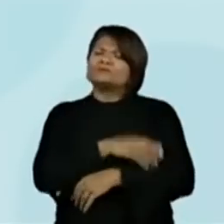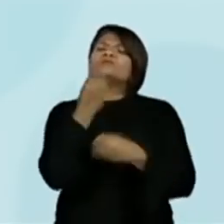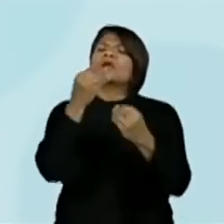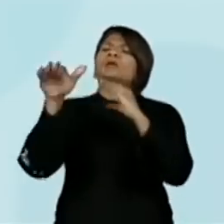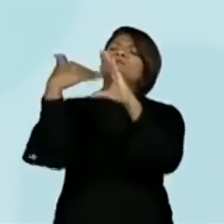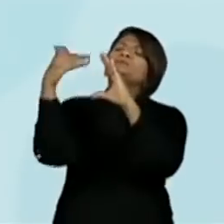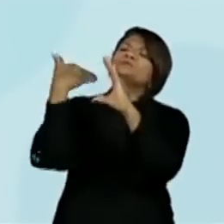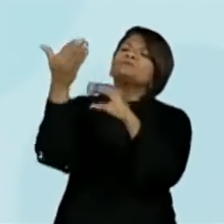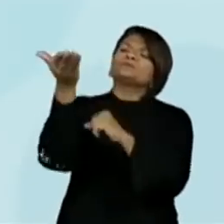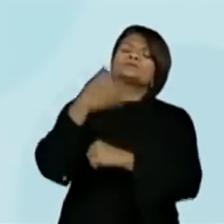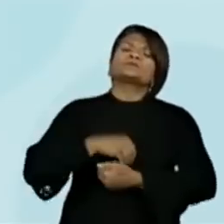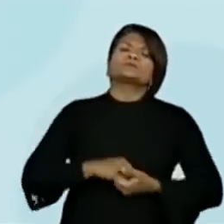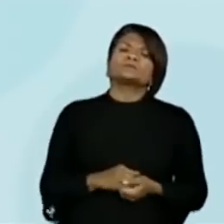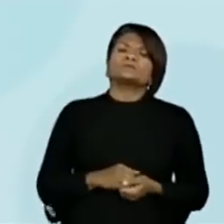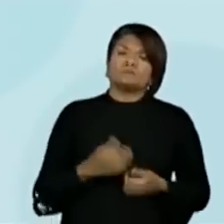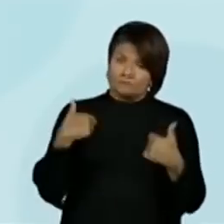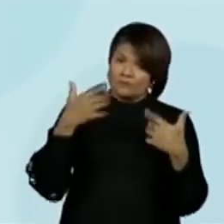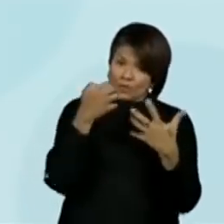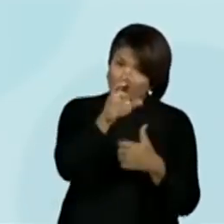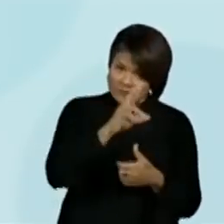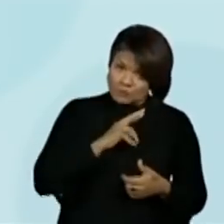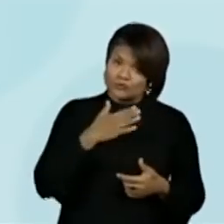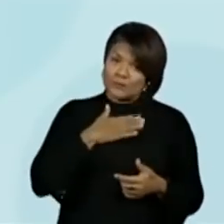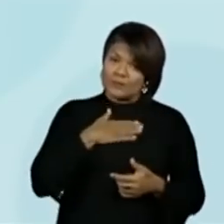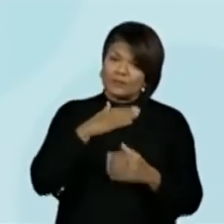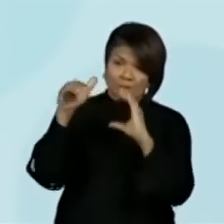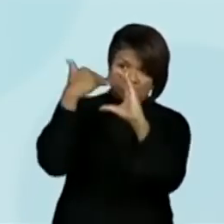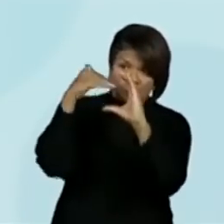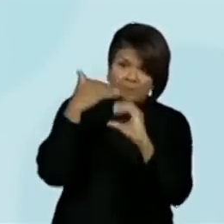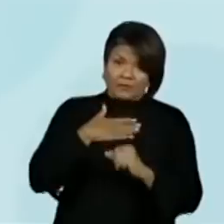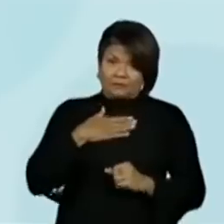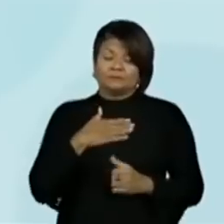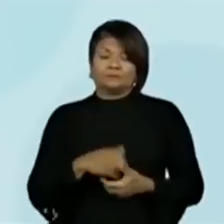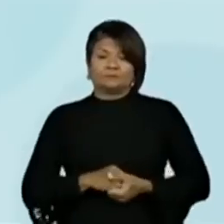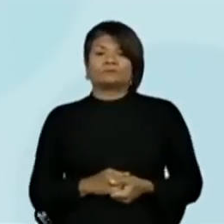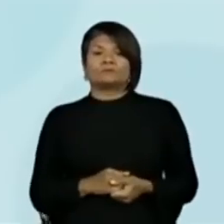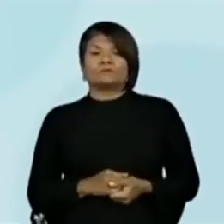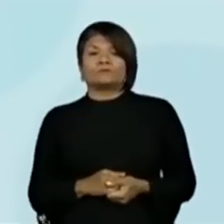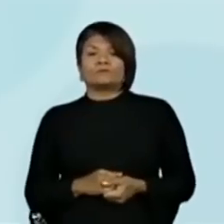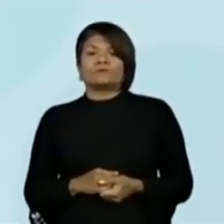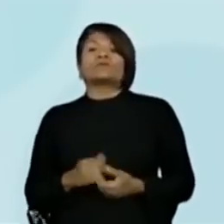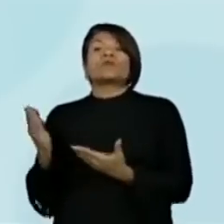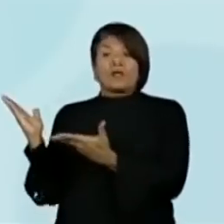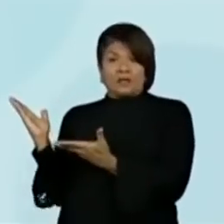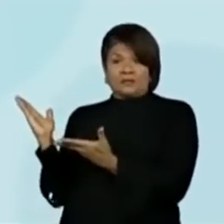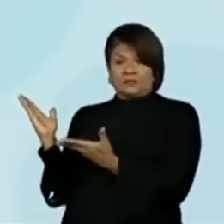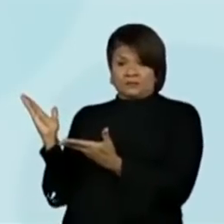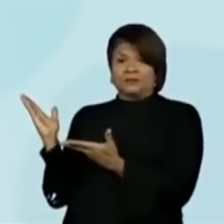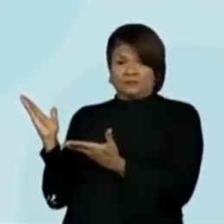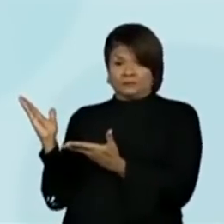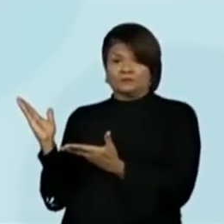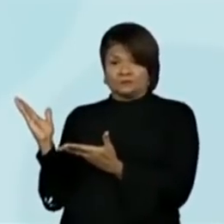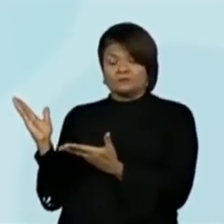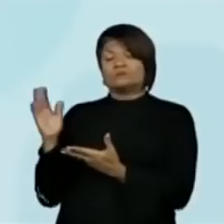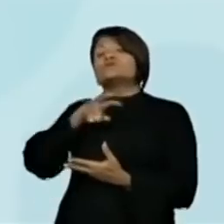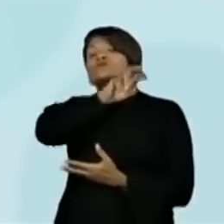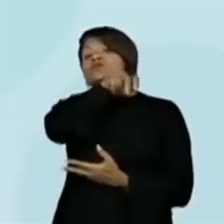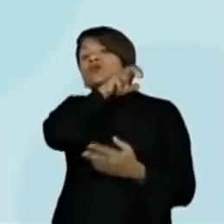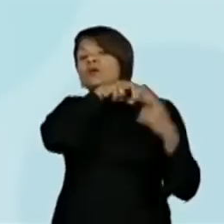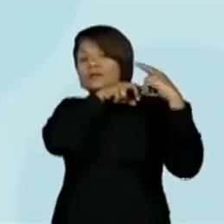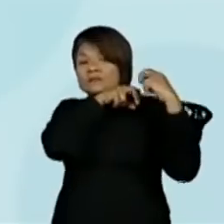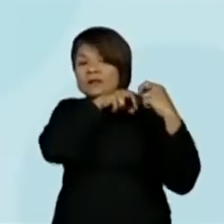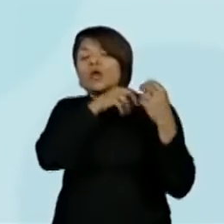serve, galera? Esse texto que nós acabamos de ler, deixa eu voltar aqui. Como vive o bicho cobra-cega.